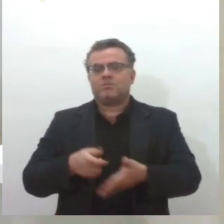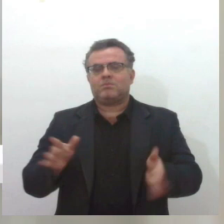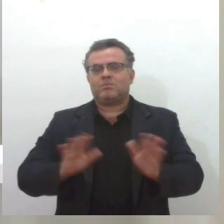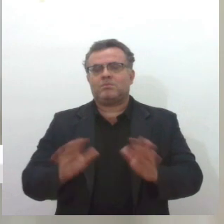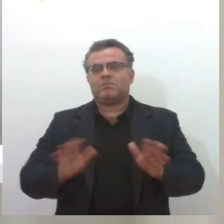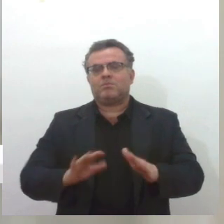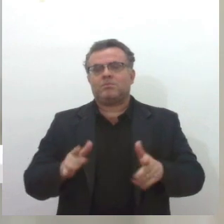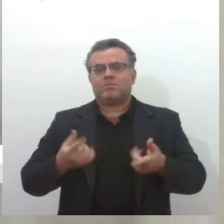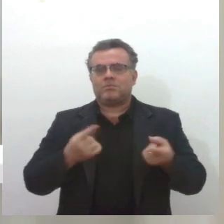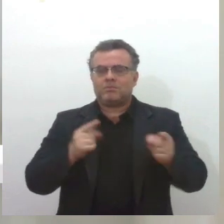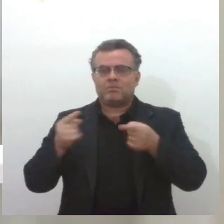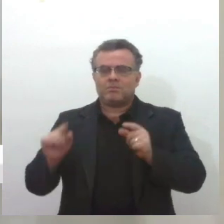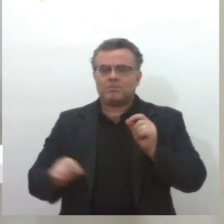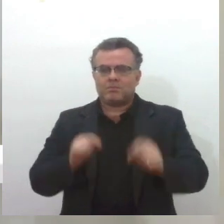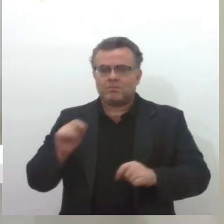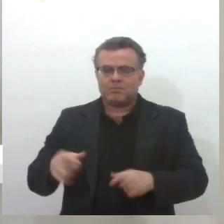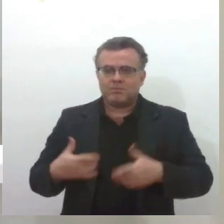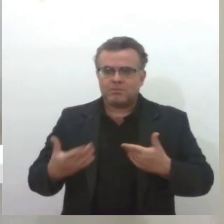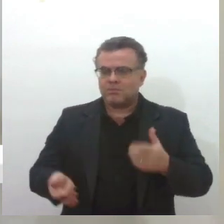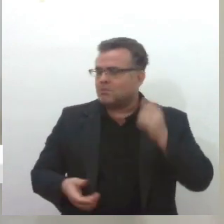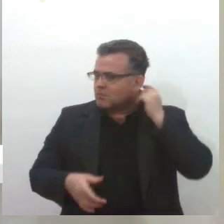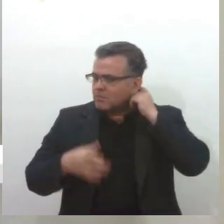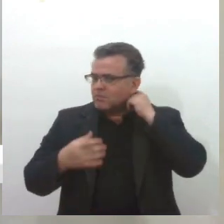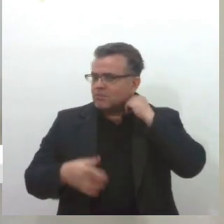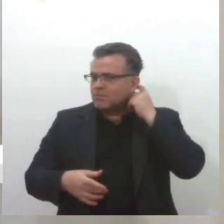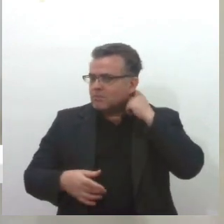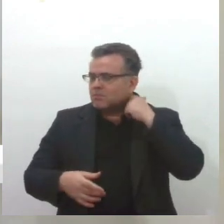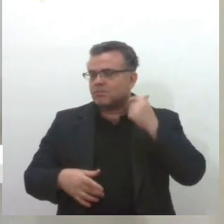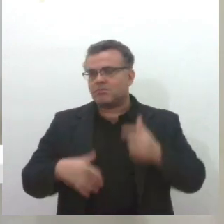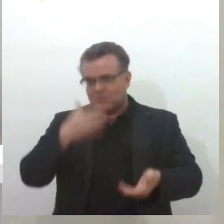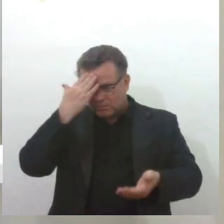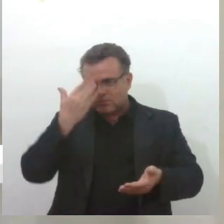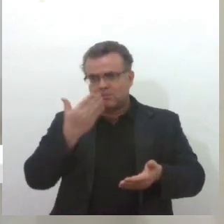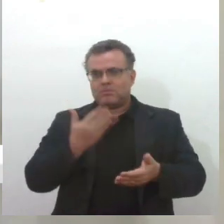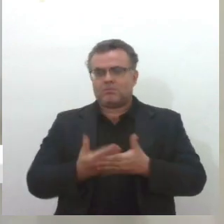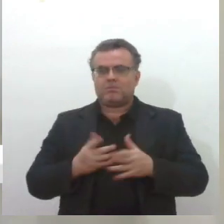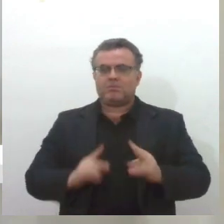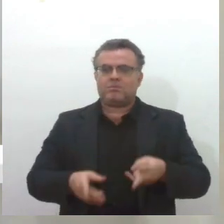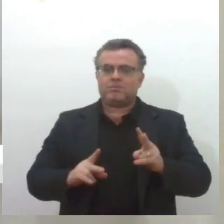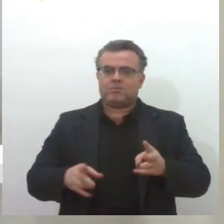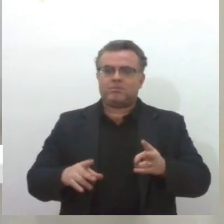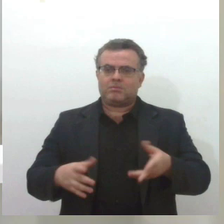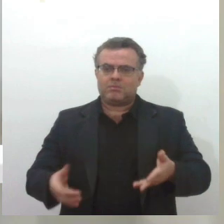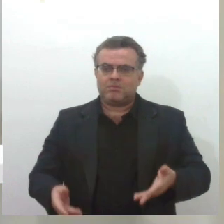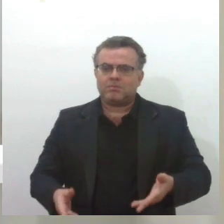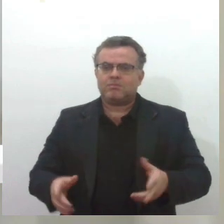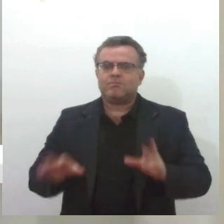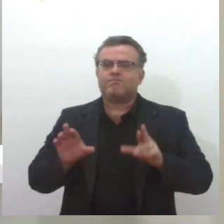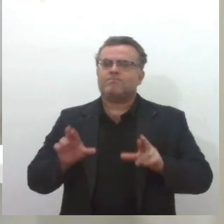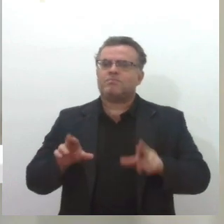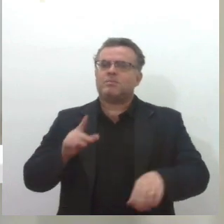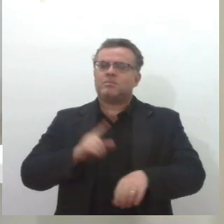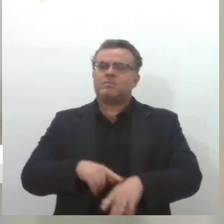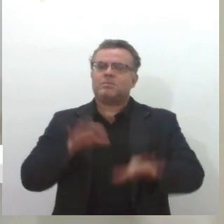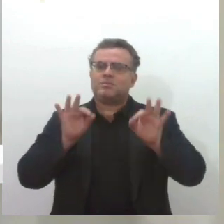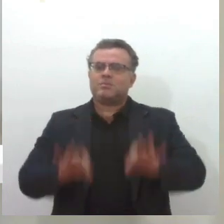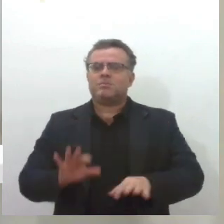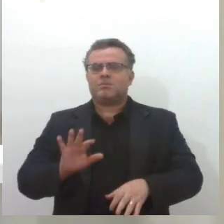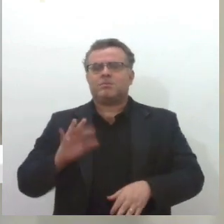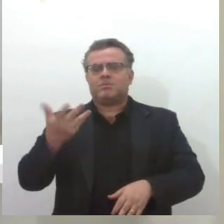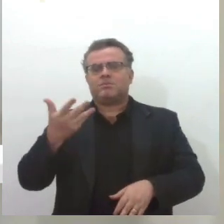situação que depois não dê certo. Eu acho, eu acredito muito, vamos dizer assim, na força do universo. se tiver na hora certa, vai acontecer.